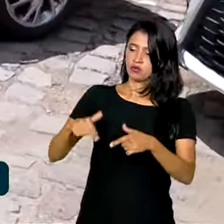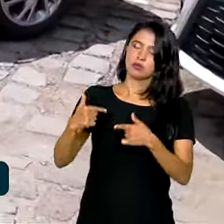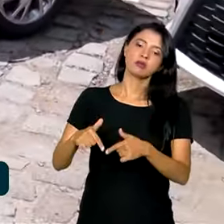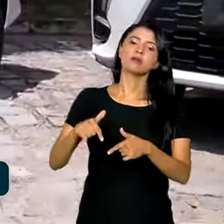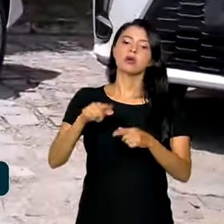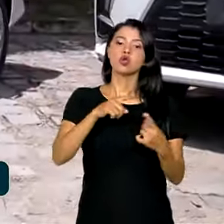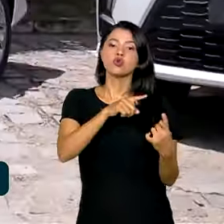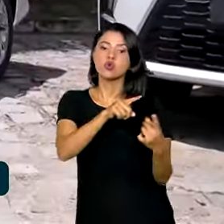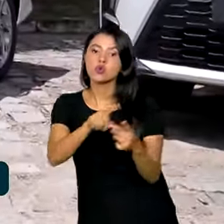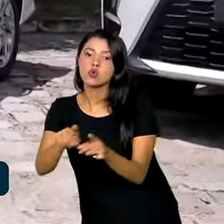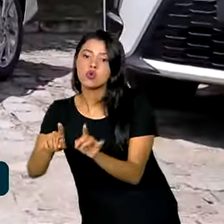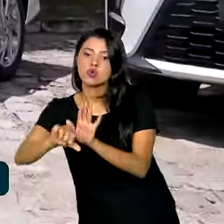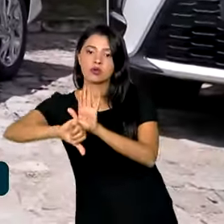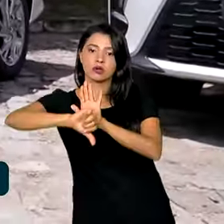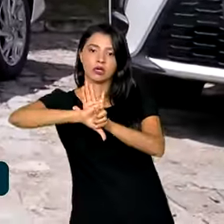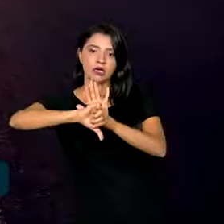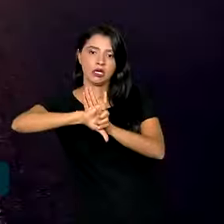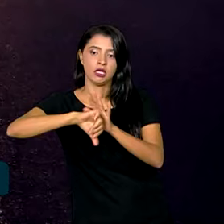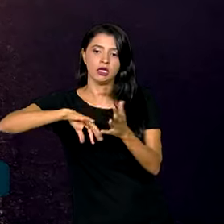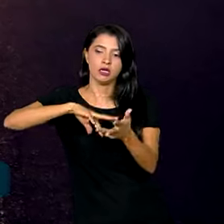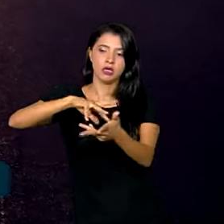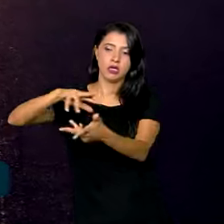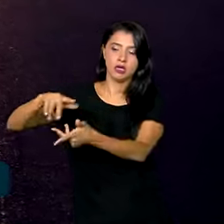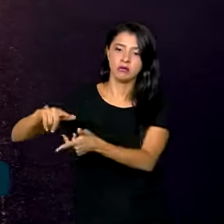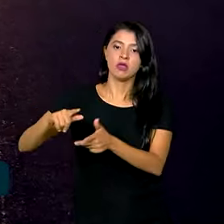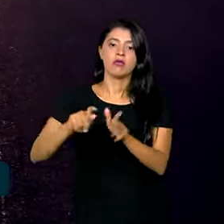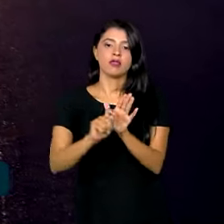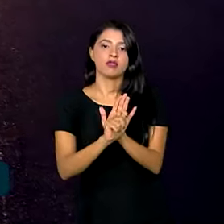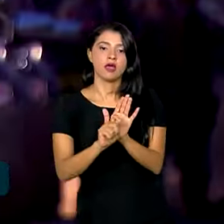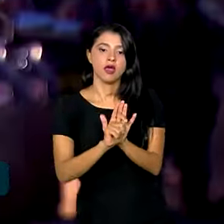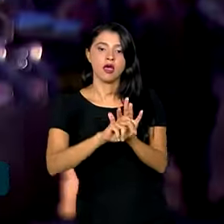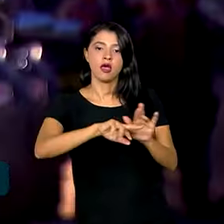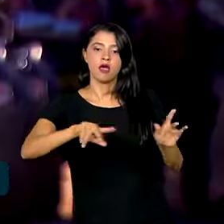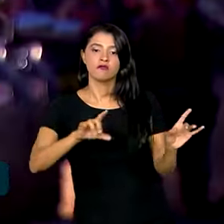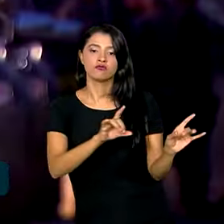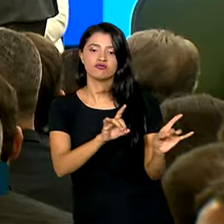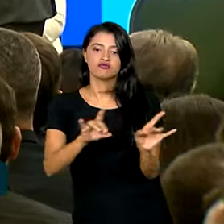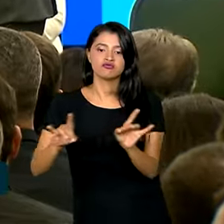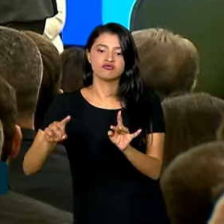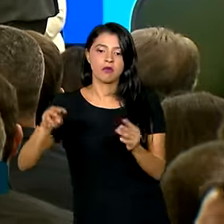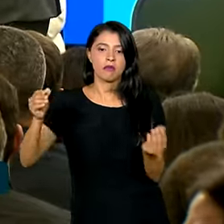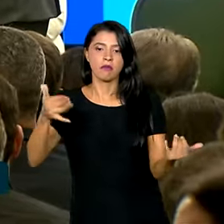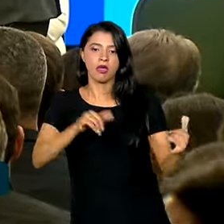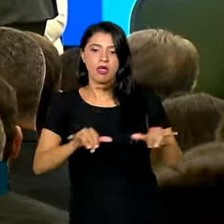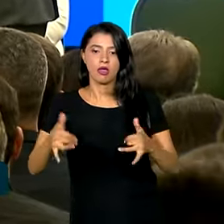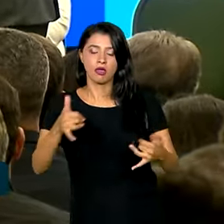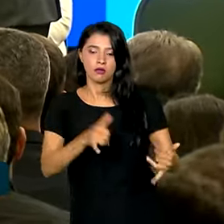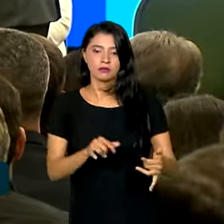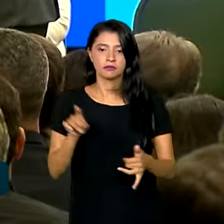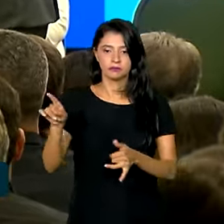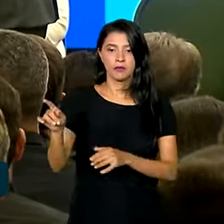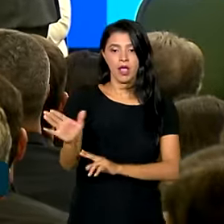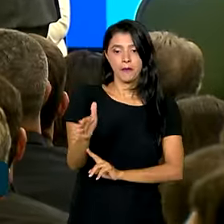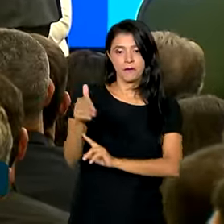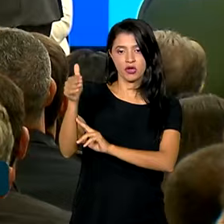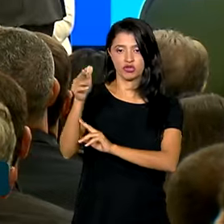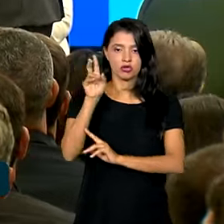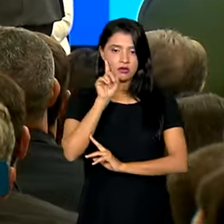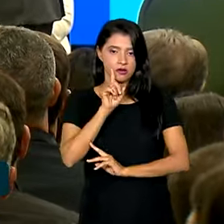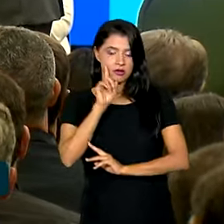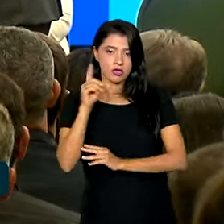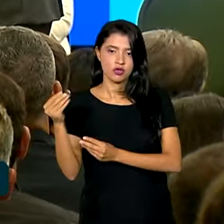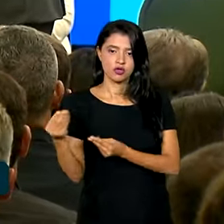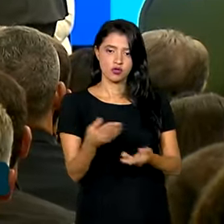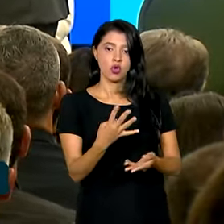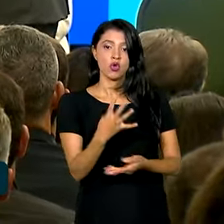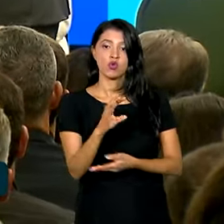contra crimes transnacionais e tráfico de drogas sintéticas. A Embaixada Americana doou 400